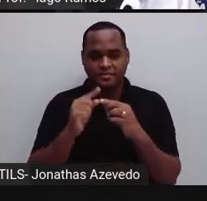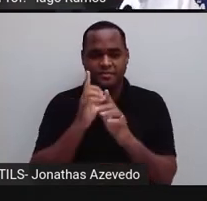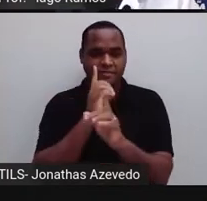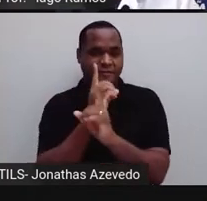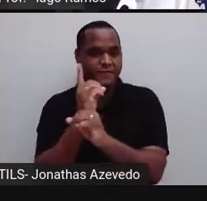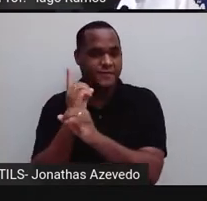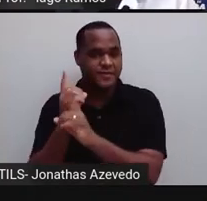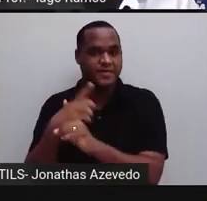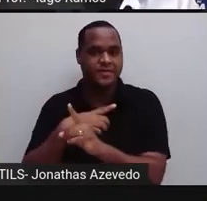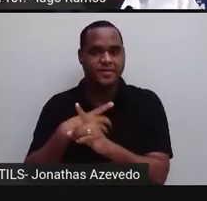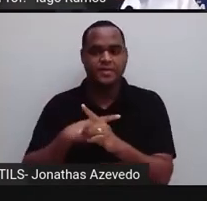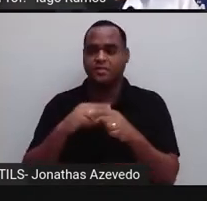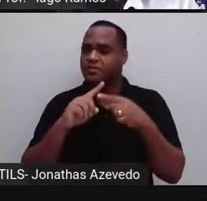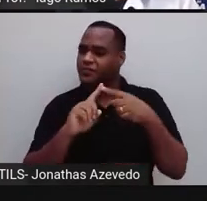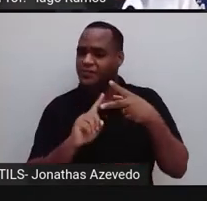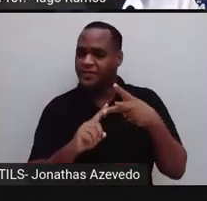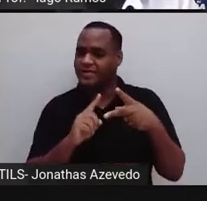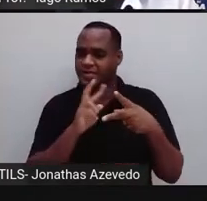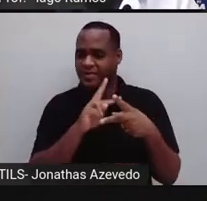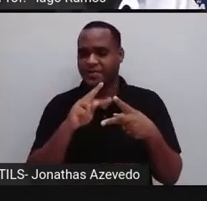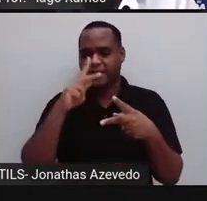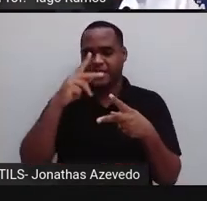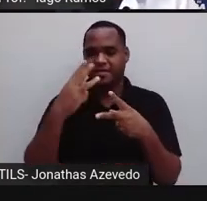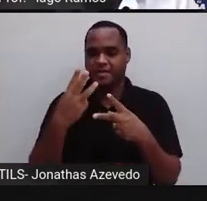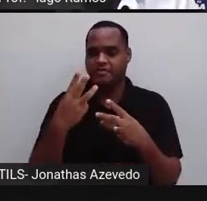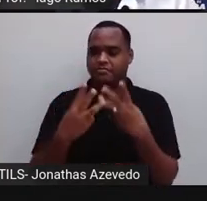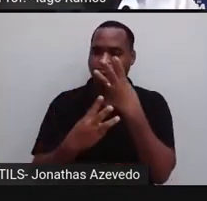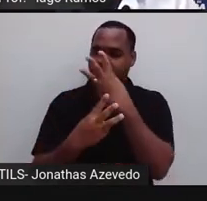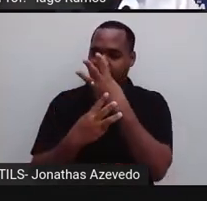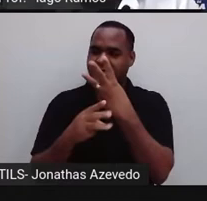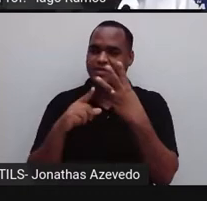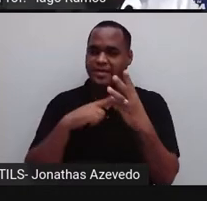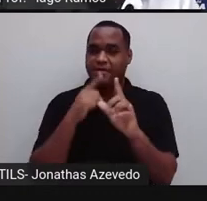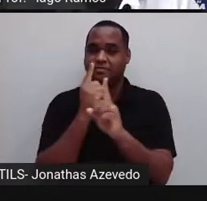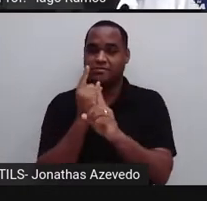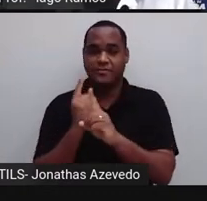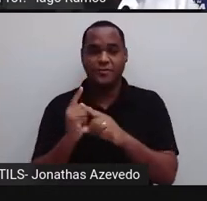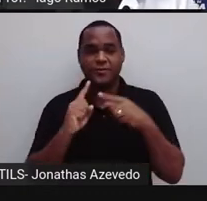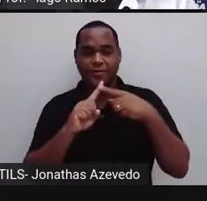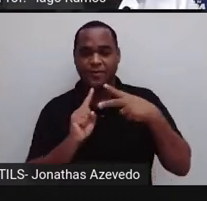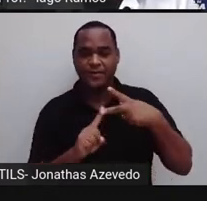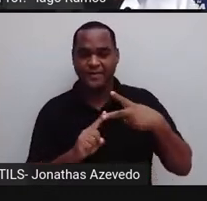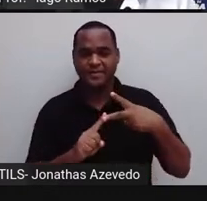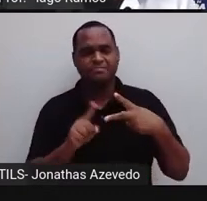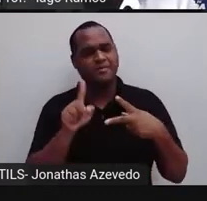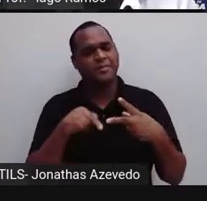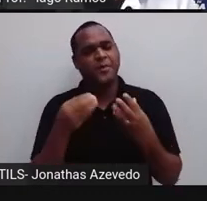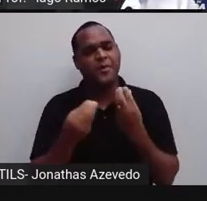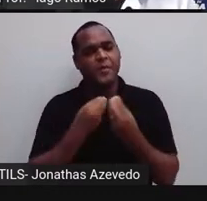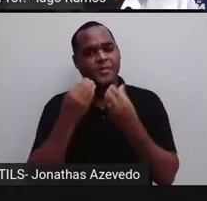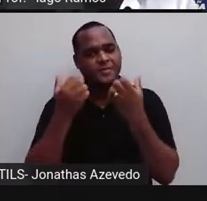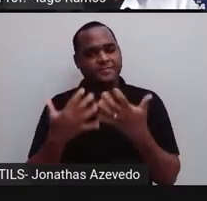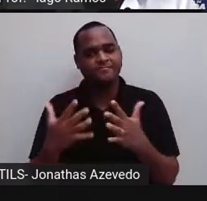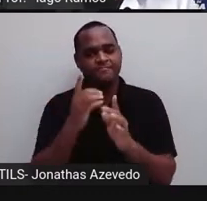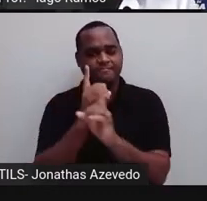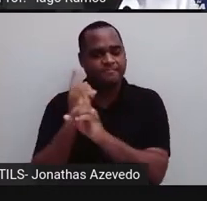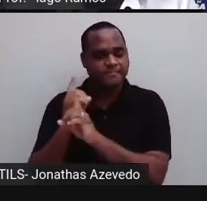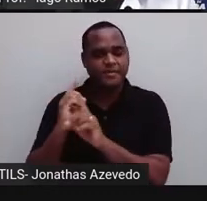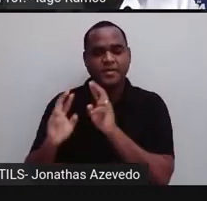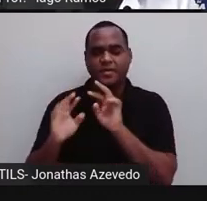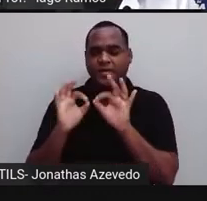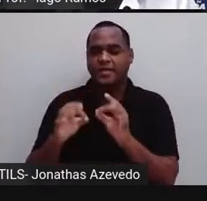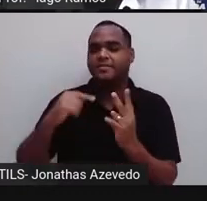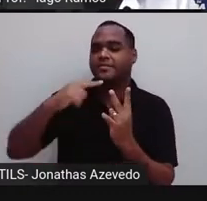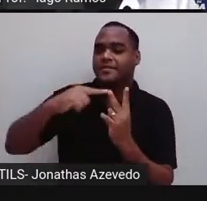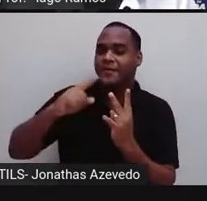duas potências de 3 elevado a 3, tá? E como é que a gente vai descobrir daí o resultado da raiz? É